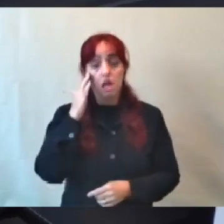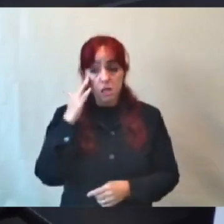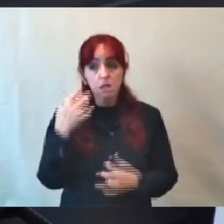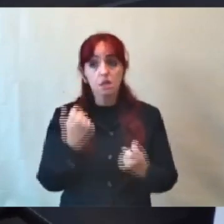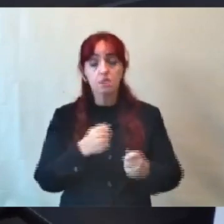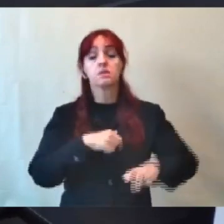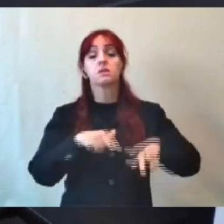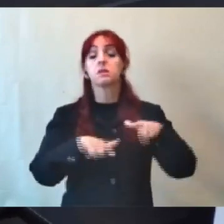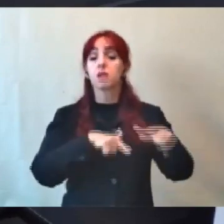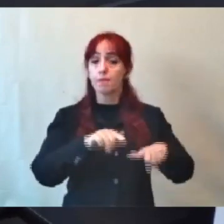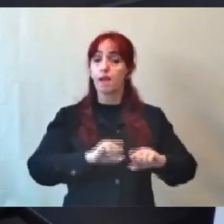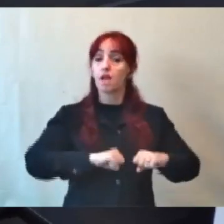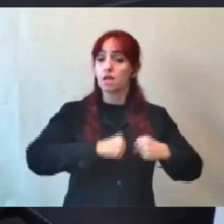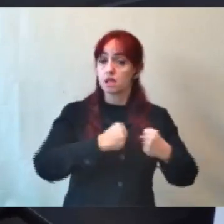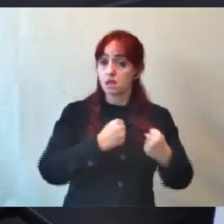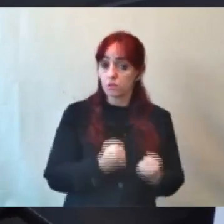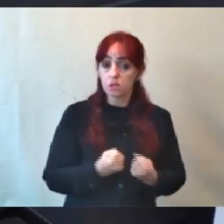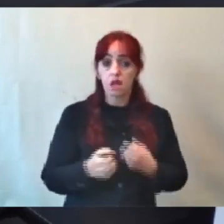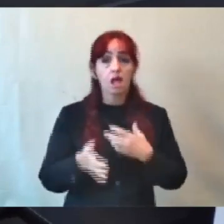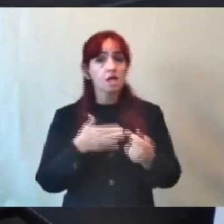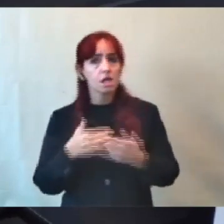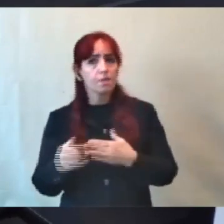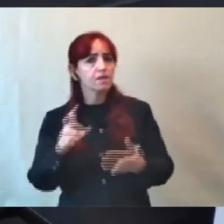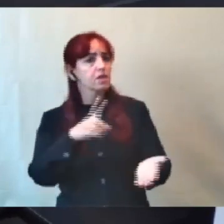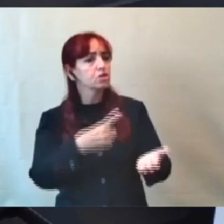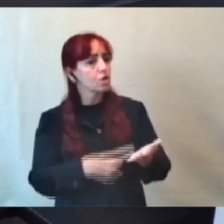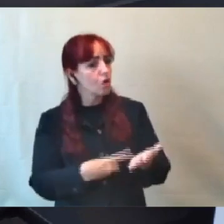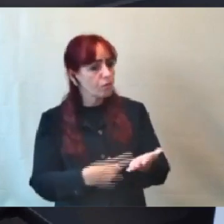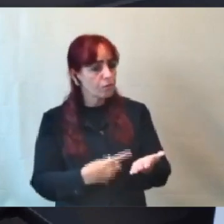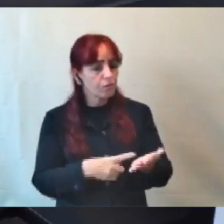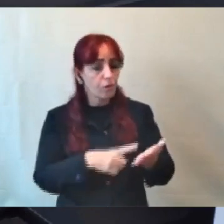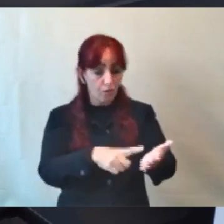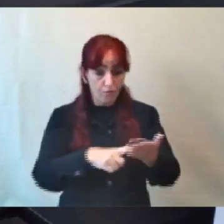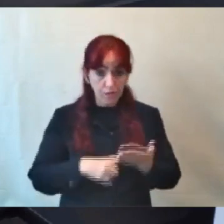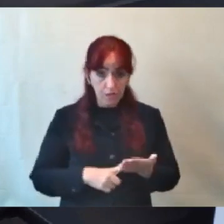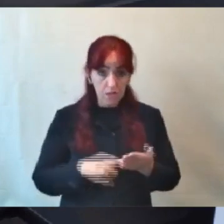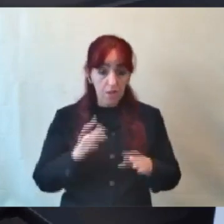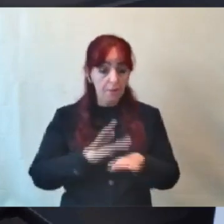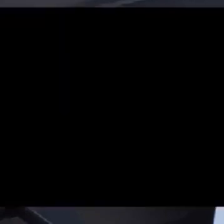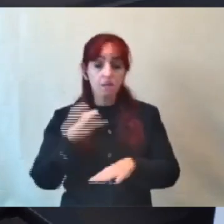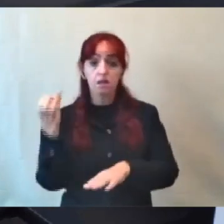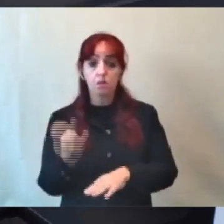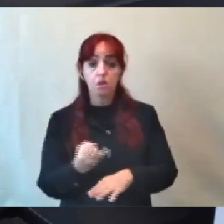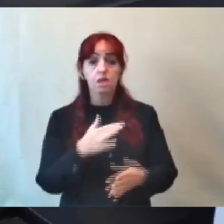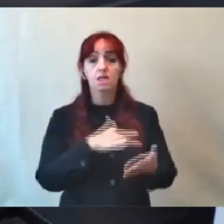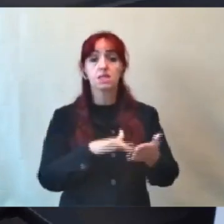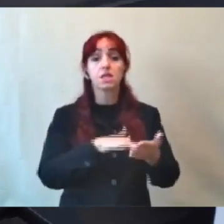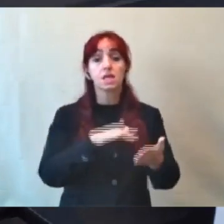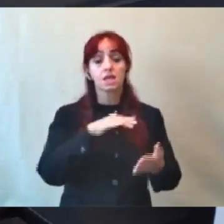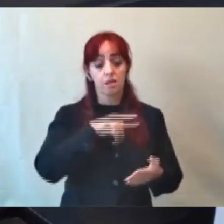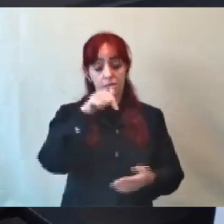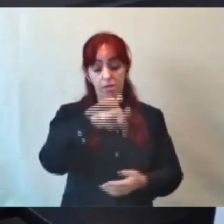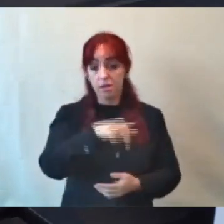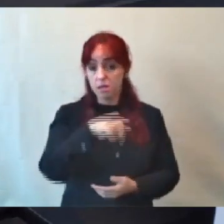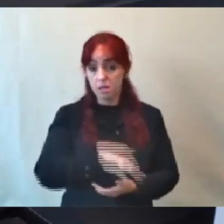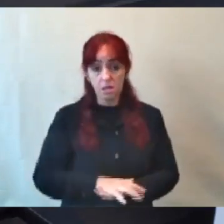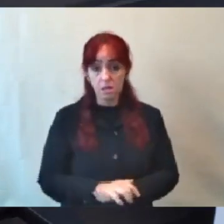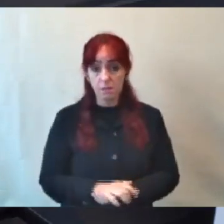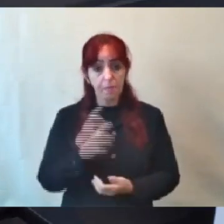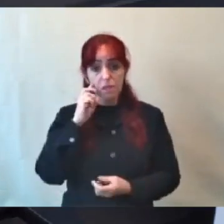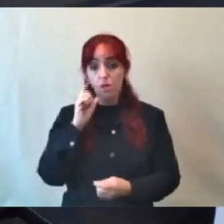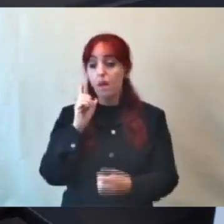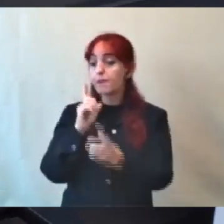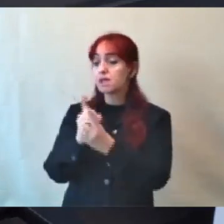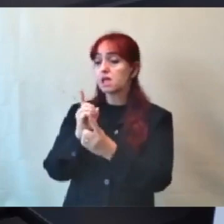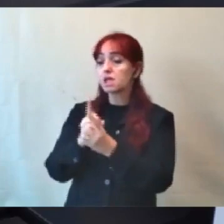que independente de ser convite ou convocatório, o importante era o secretário estar aqui, era alguém estar aqui e não é para atender a oposição, não, Gilson,